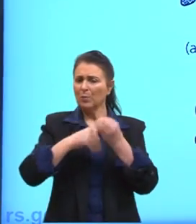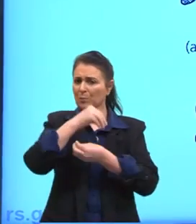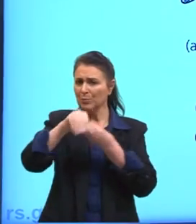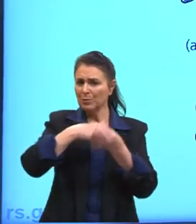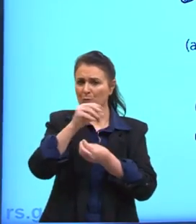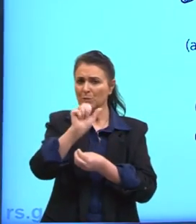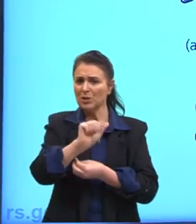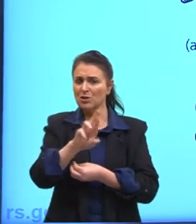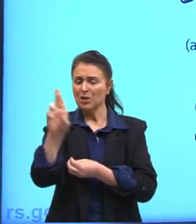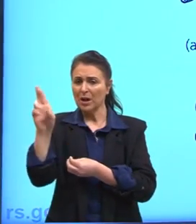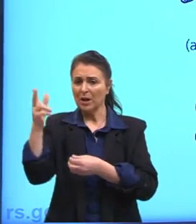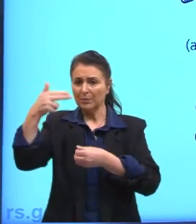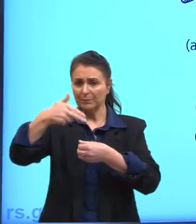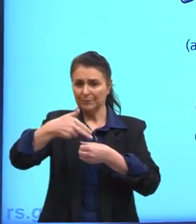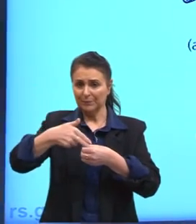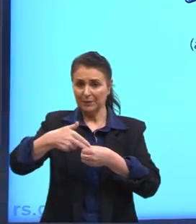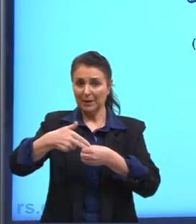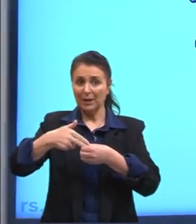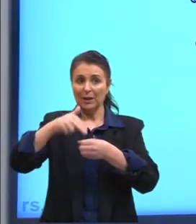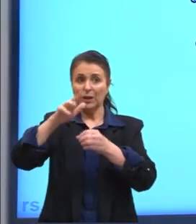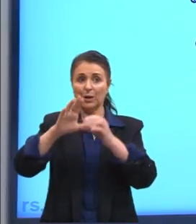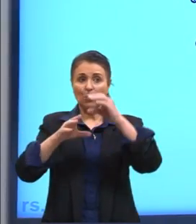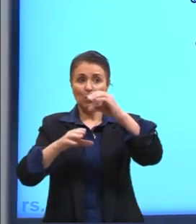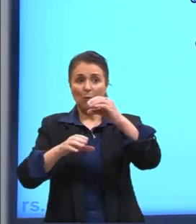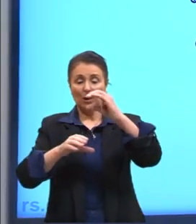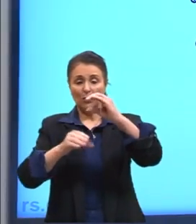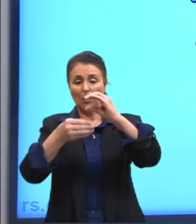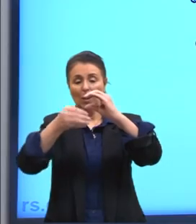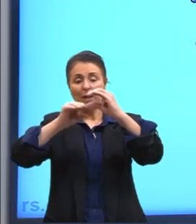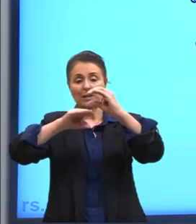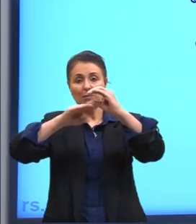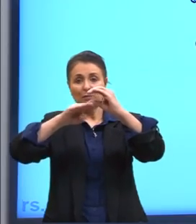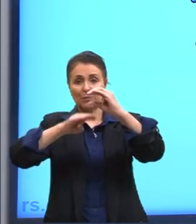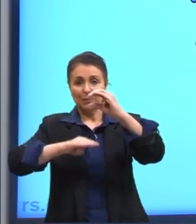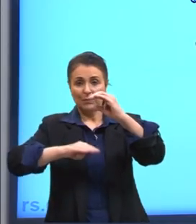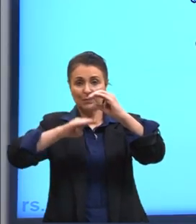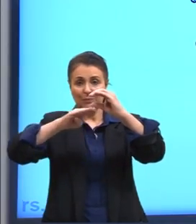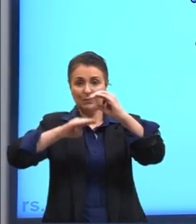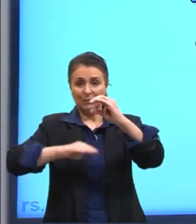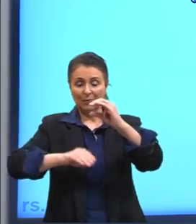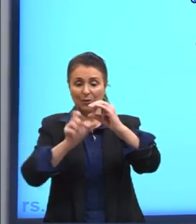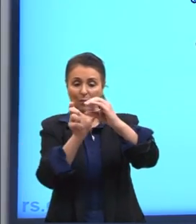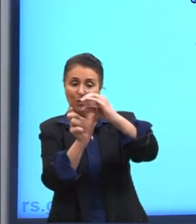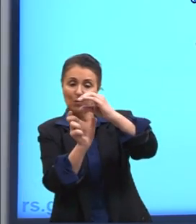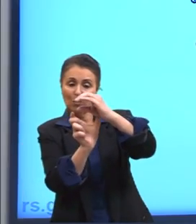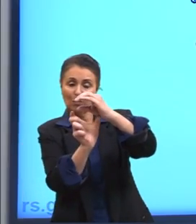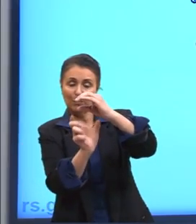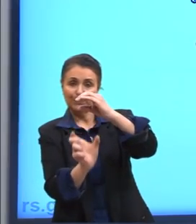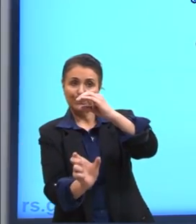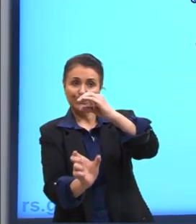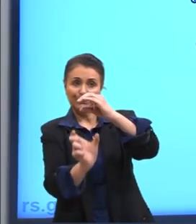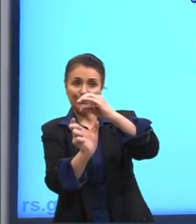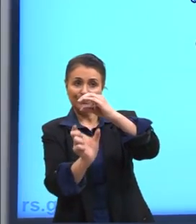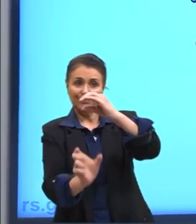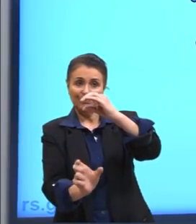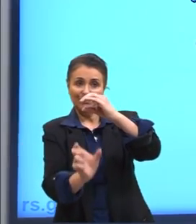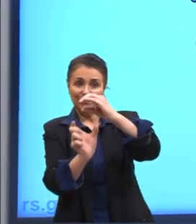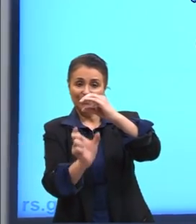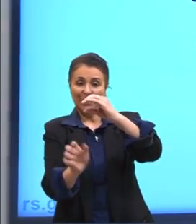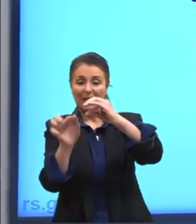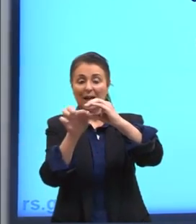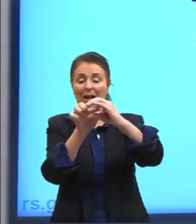enquanto o pistão se movimenta para baixo. Então, o cilindro é esse reservatório aqui, tá? Então, tem uma parte aqui, né, de